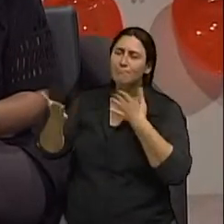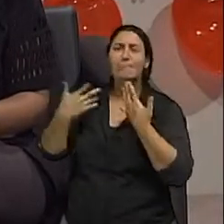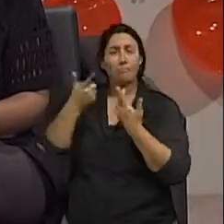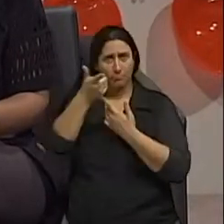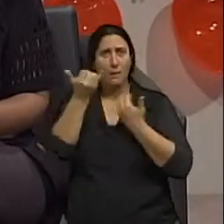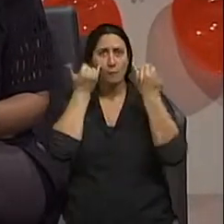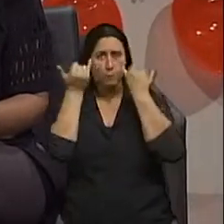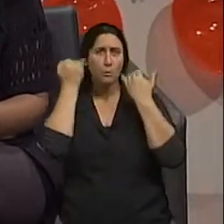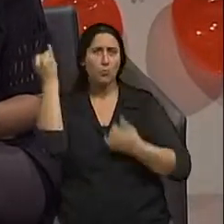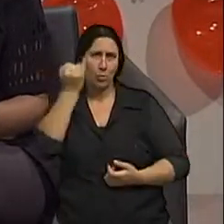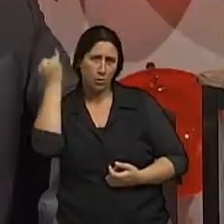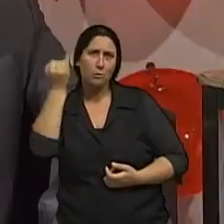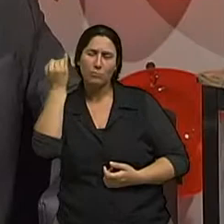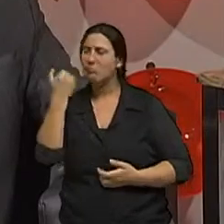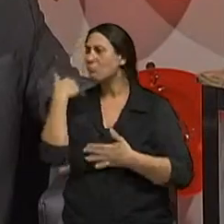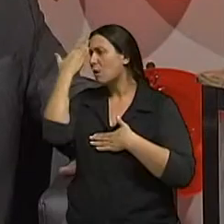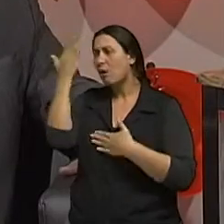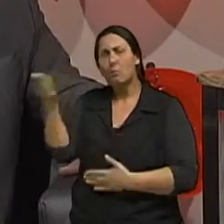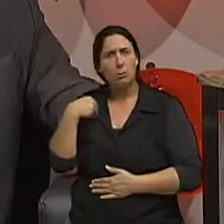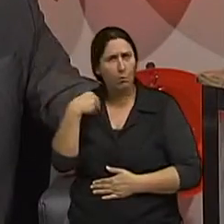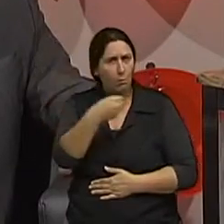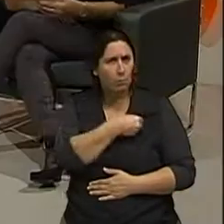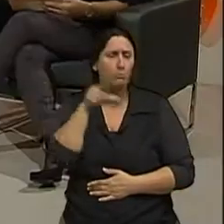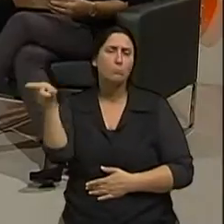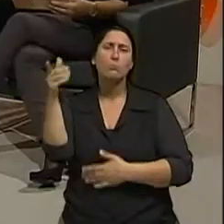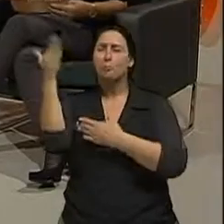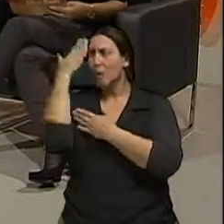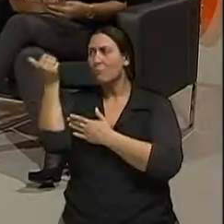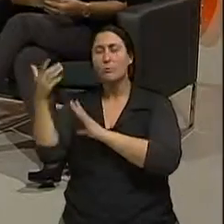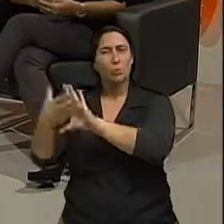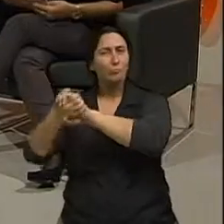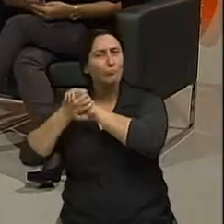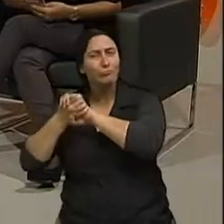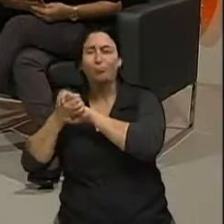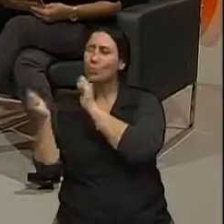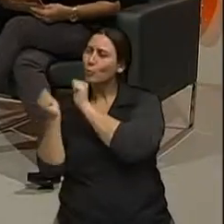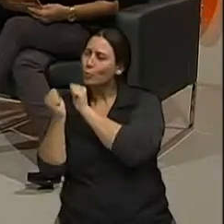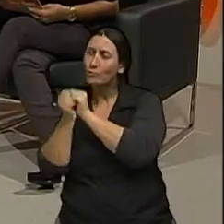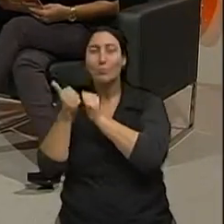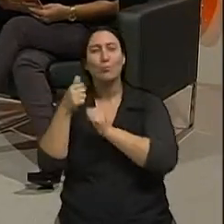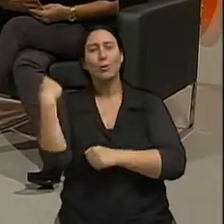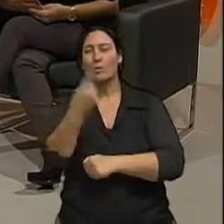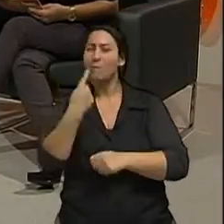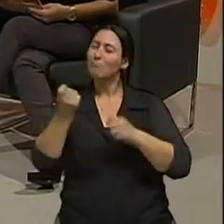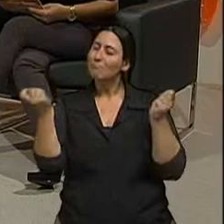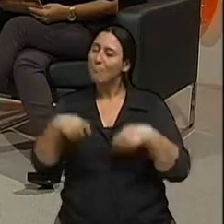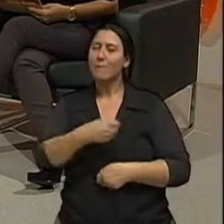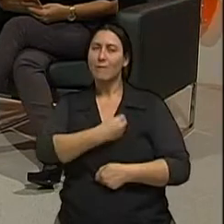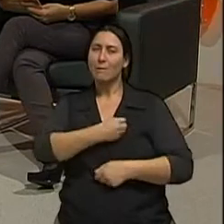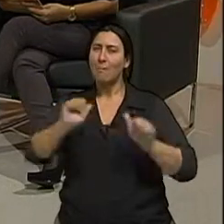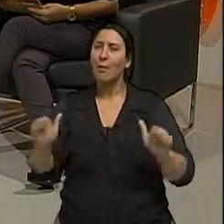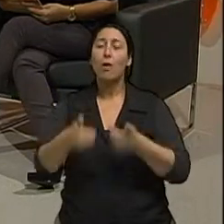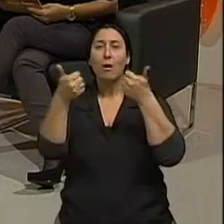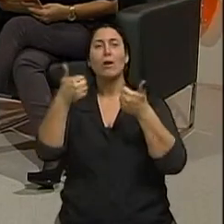informações importantíssimas doutor muito obrigada pelo programa me dê essa mão aqui que a gente vai terminar de mãos dadas porque assim com certeza a vida fica